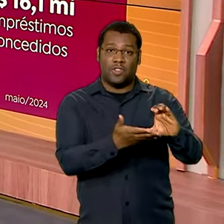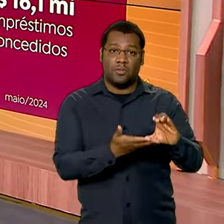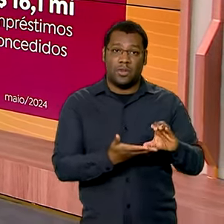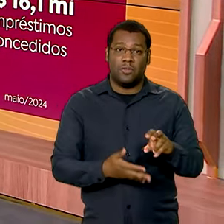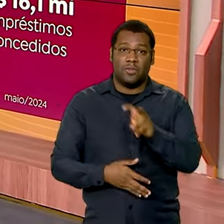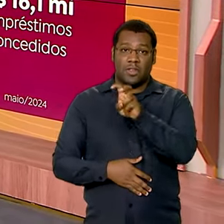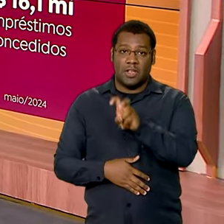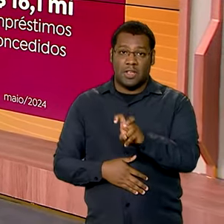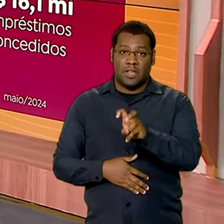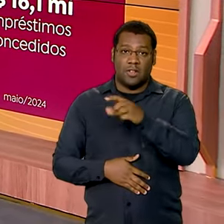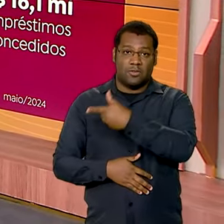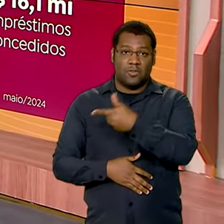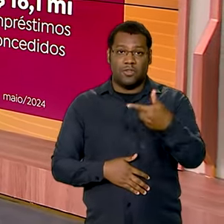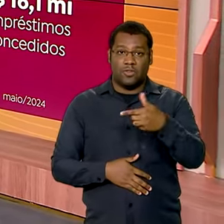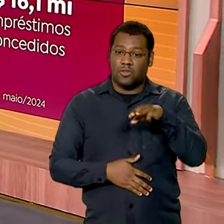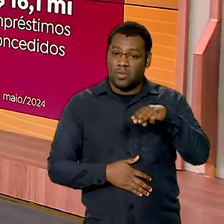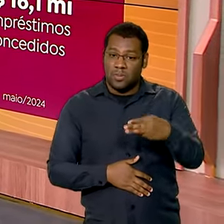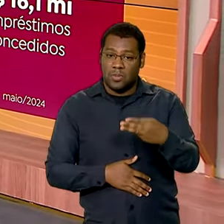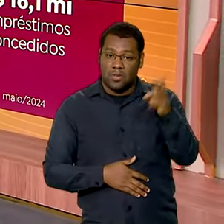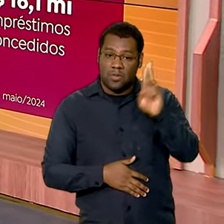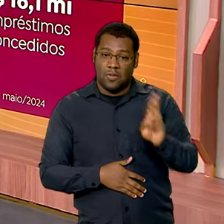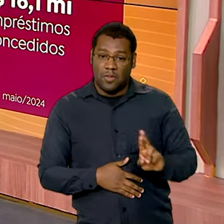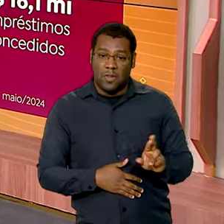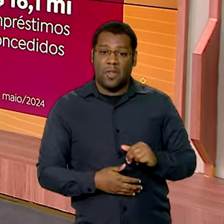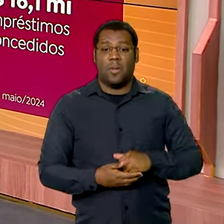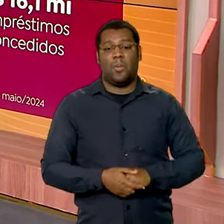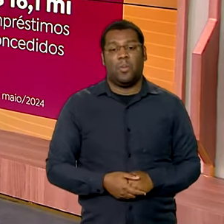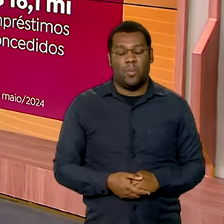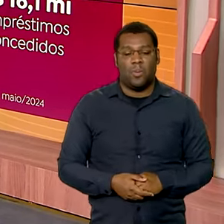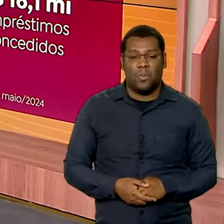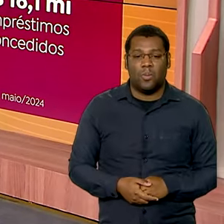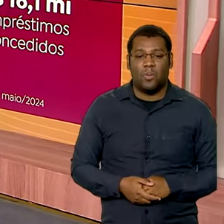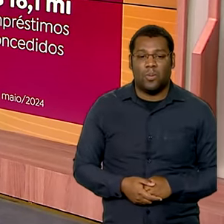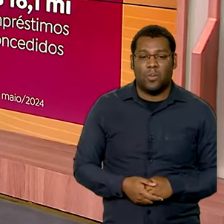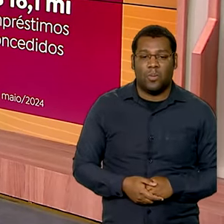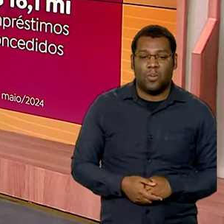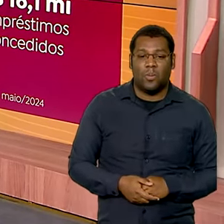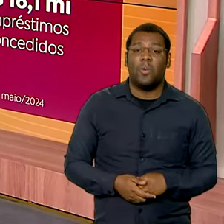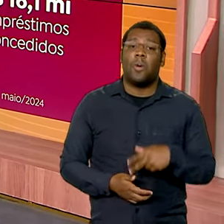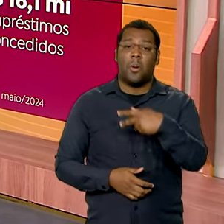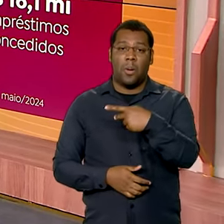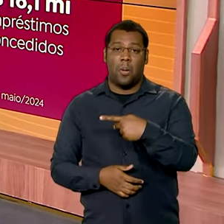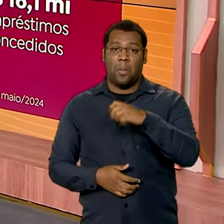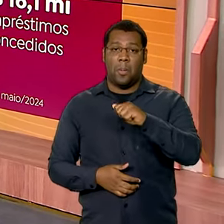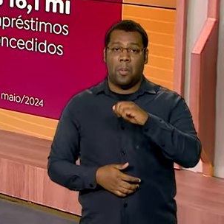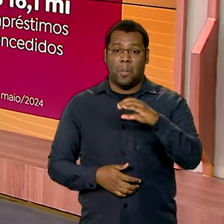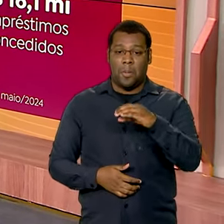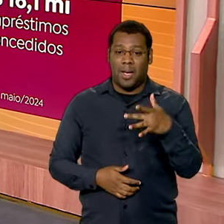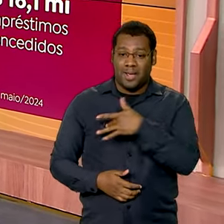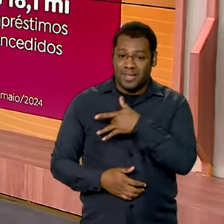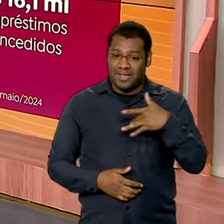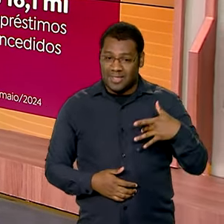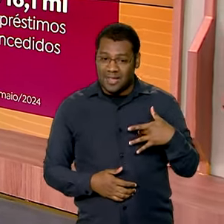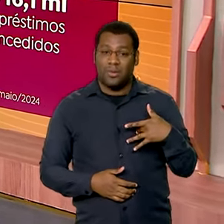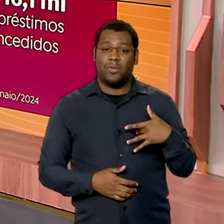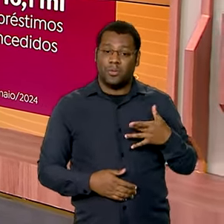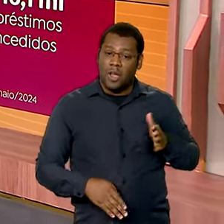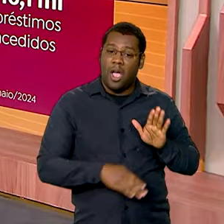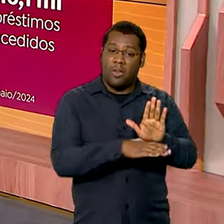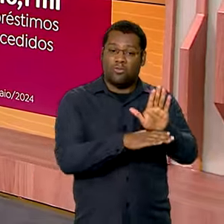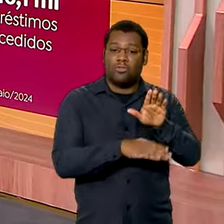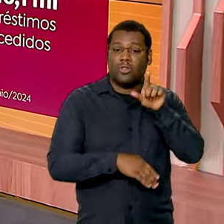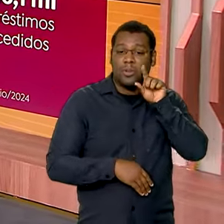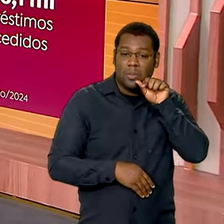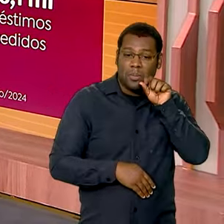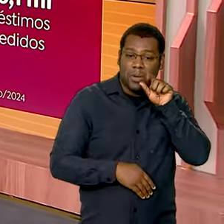milhões de reais em financiamentos. Ao mesmo tempo, o novo PAC Saúde contempla a capital alagoana